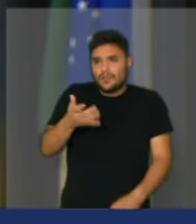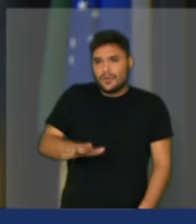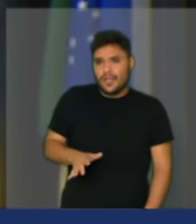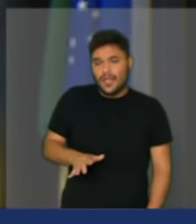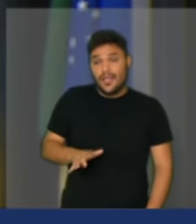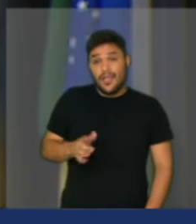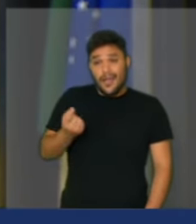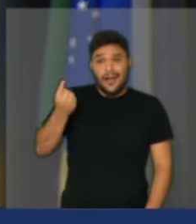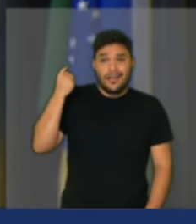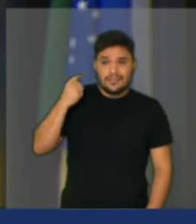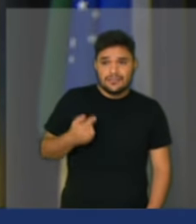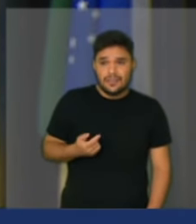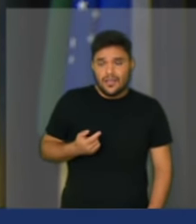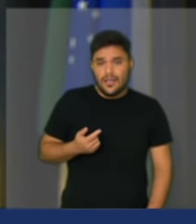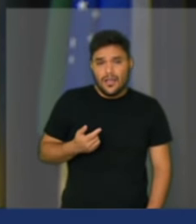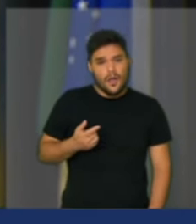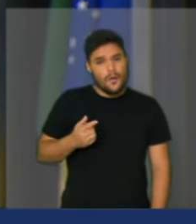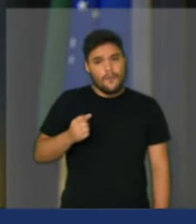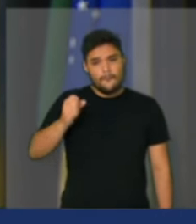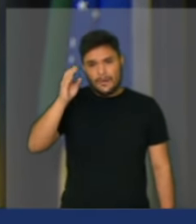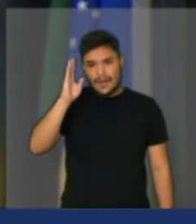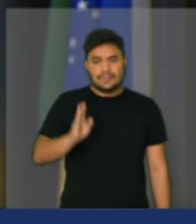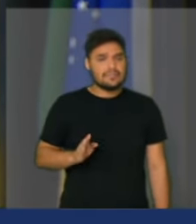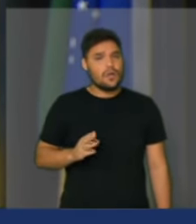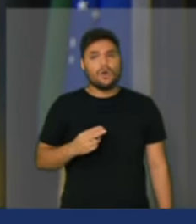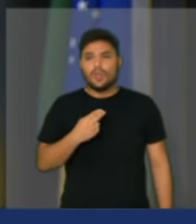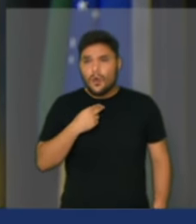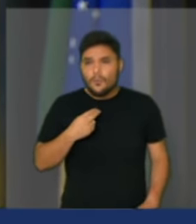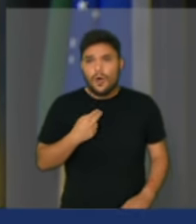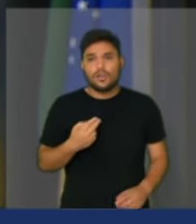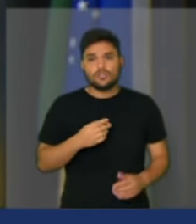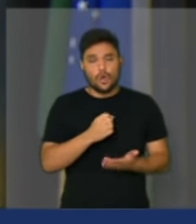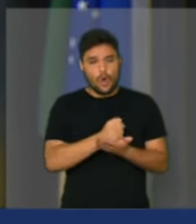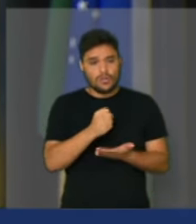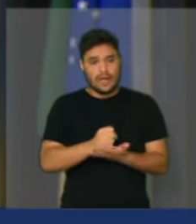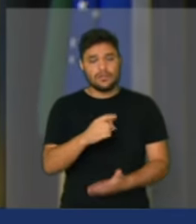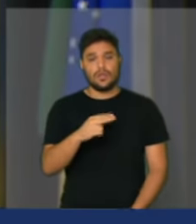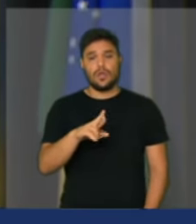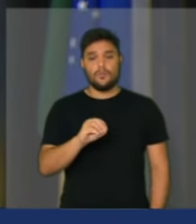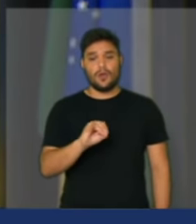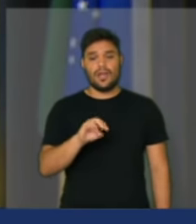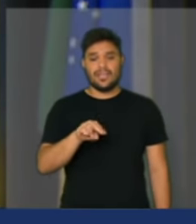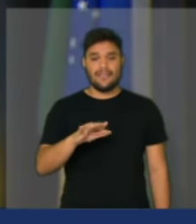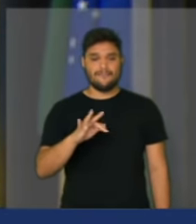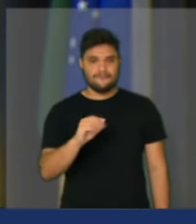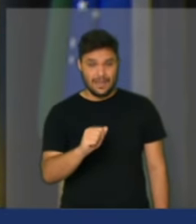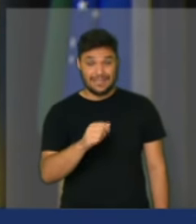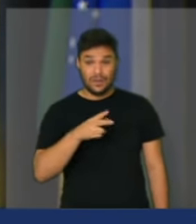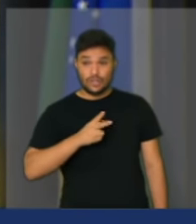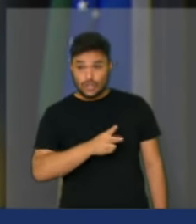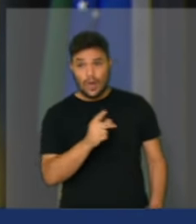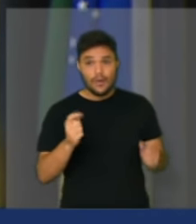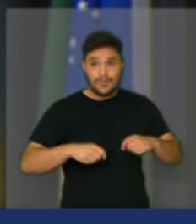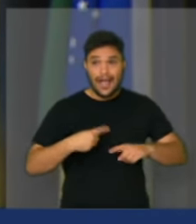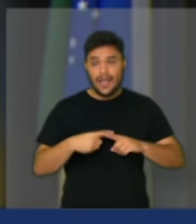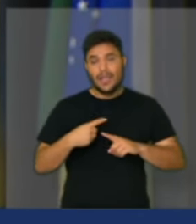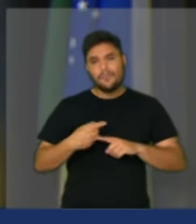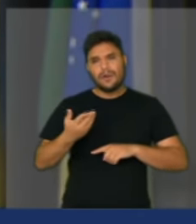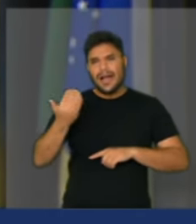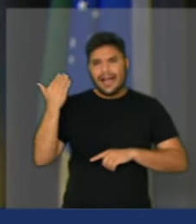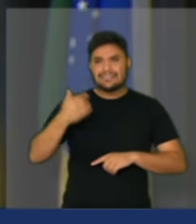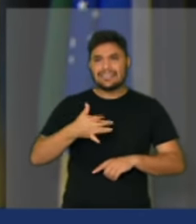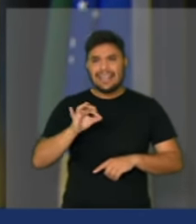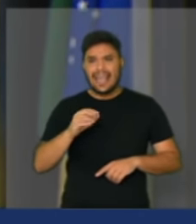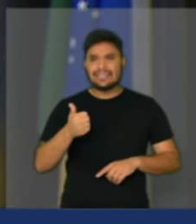precisa renovar ou prorrogar o contrato do Proinfa, porque quando o Proinfa foi concebido, há 10, 15 anos